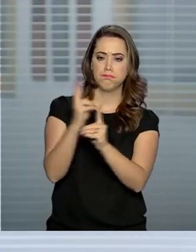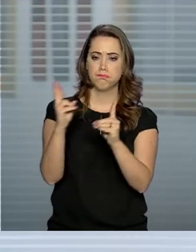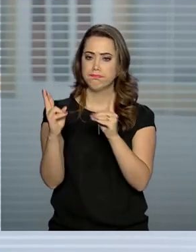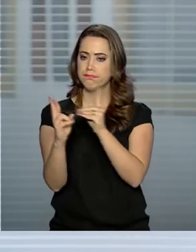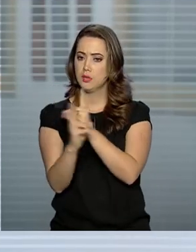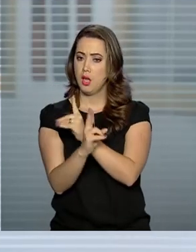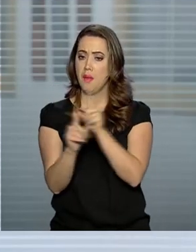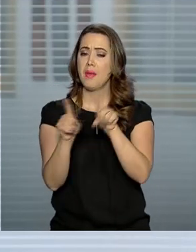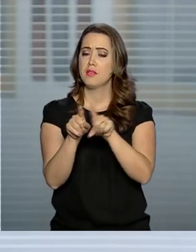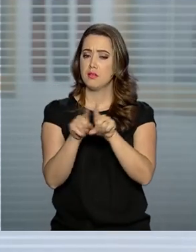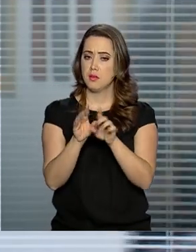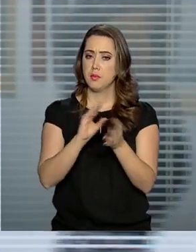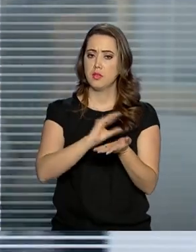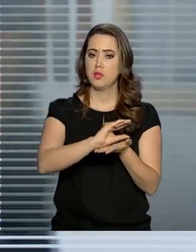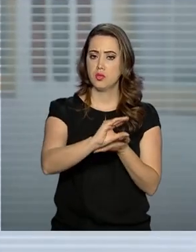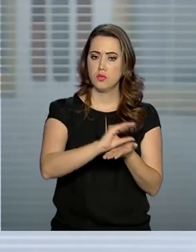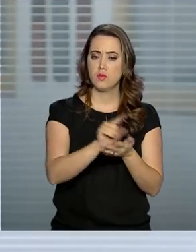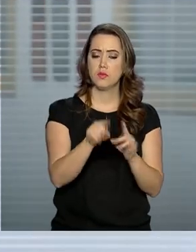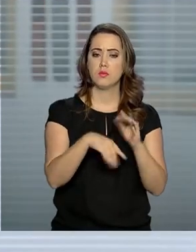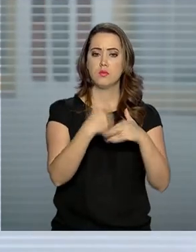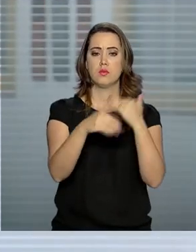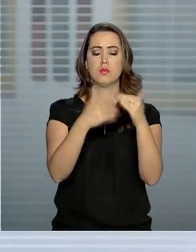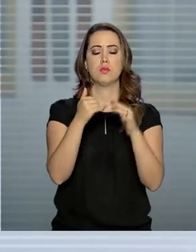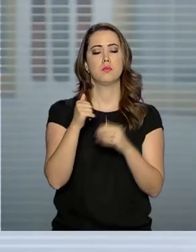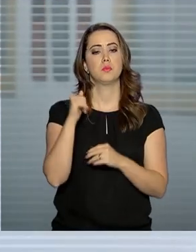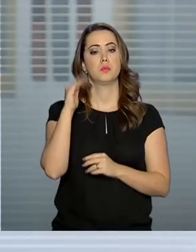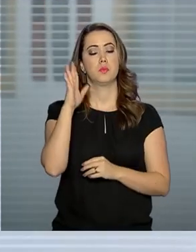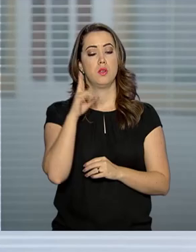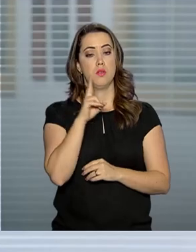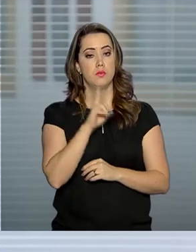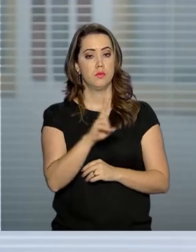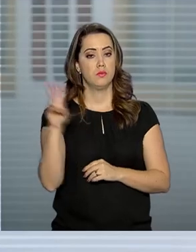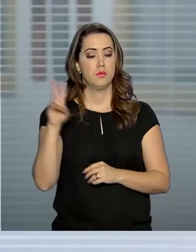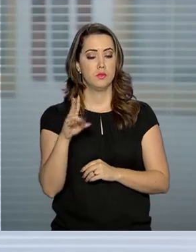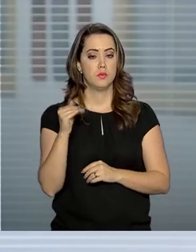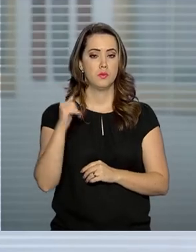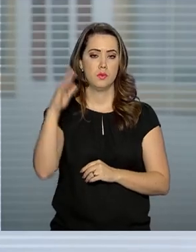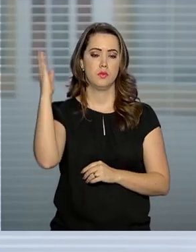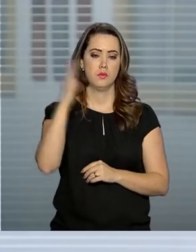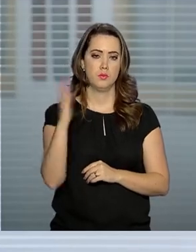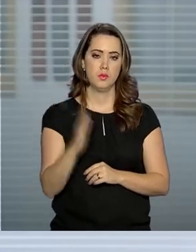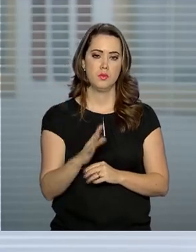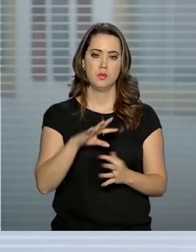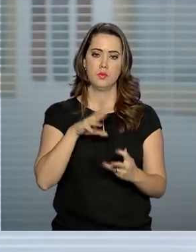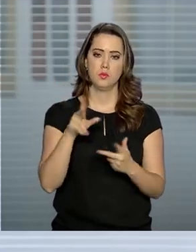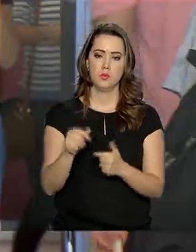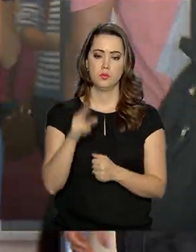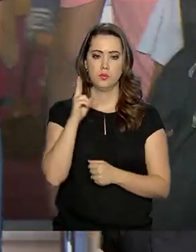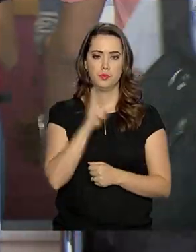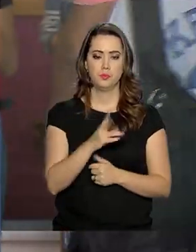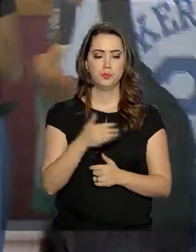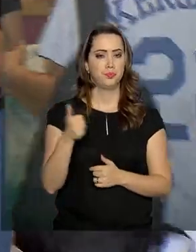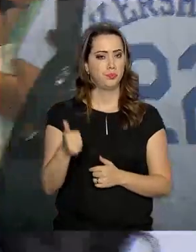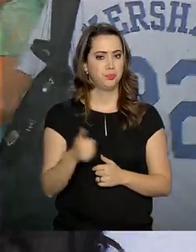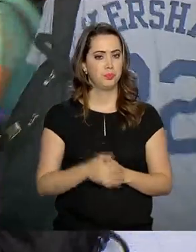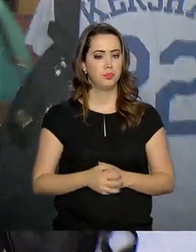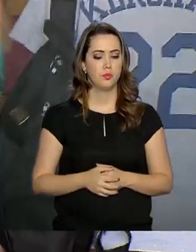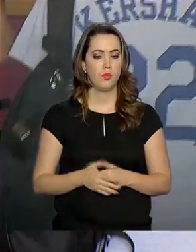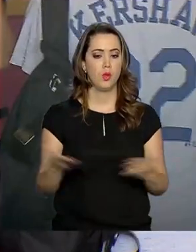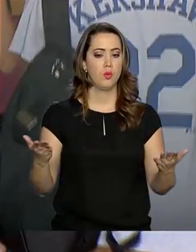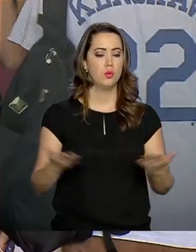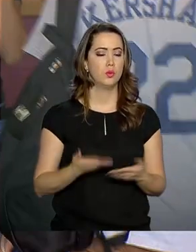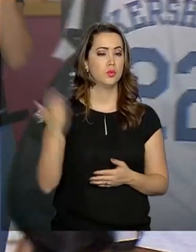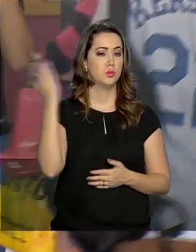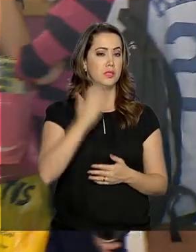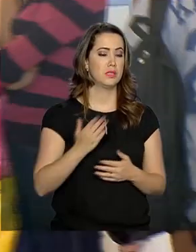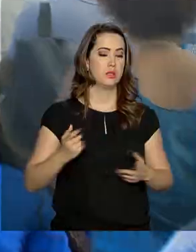também de investimento mesmo Propiciando um crescimento maior E uma visibilidade maior do Brasil para o resto do mundo também Atualmente o Brasil gasta